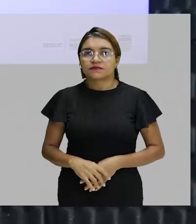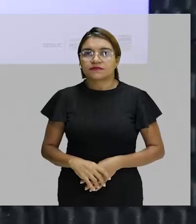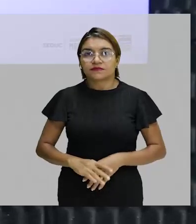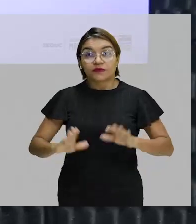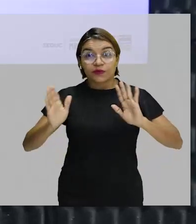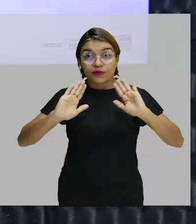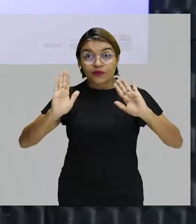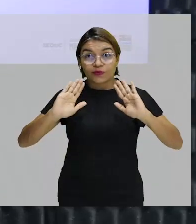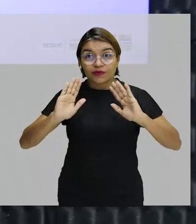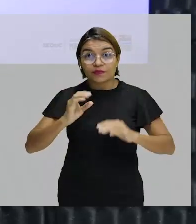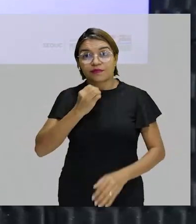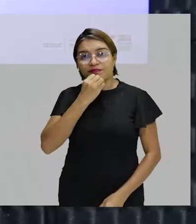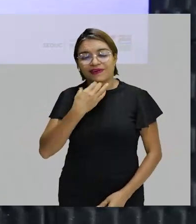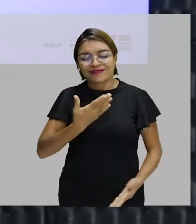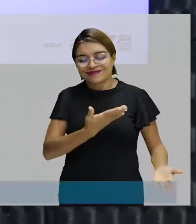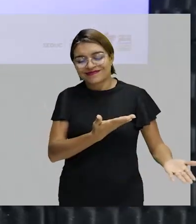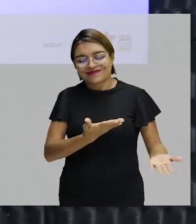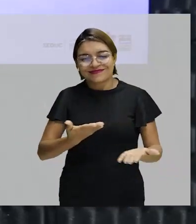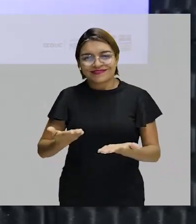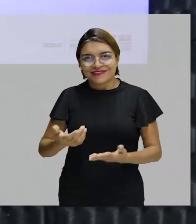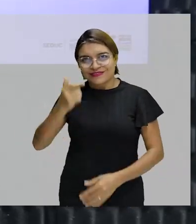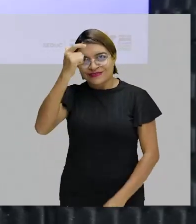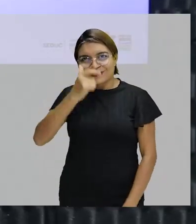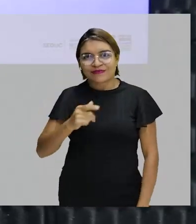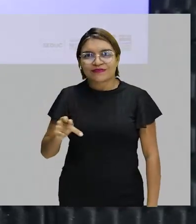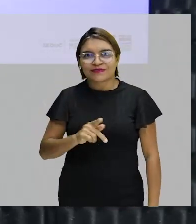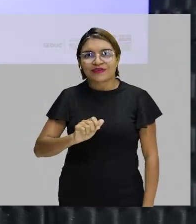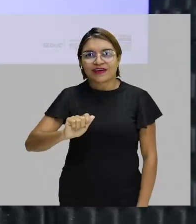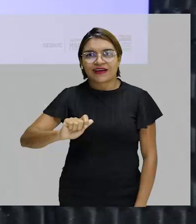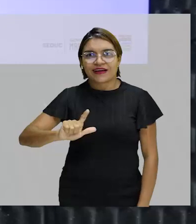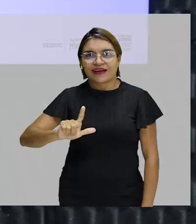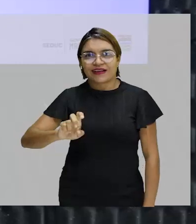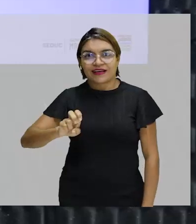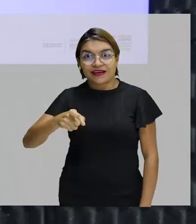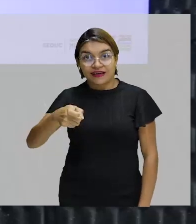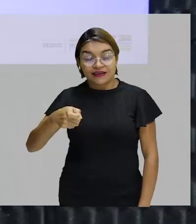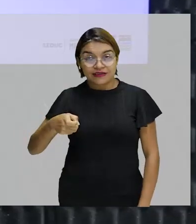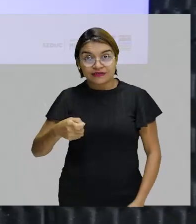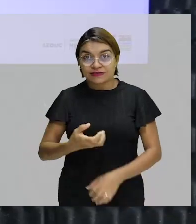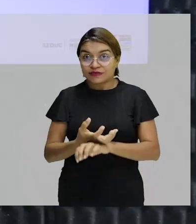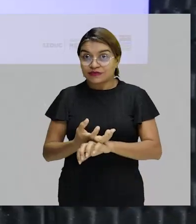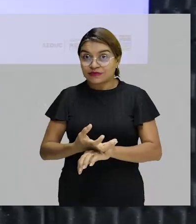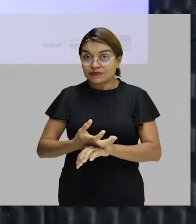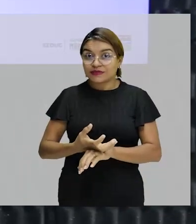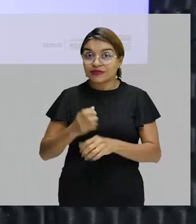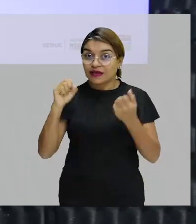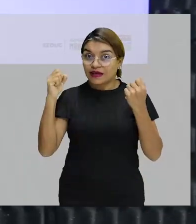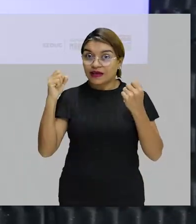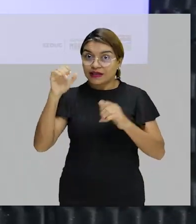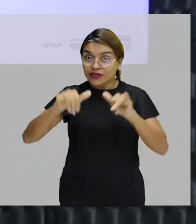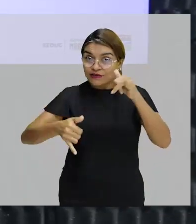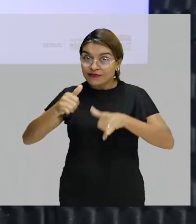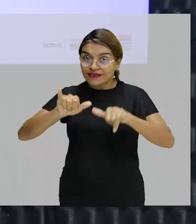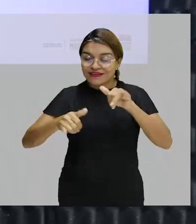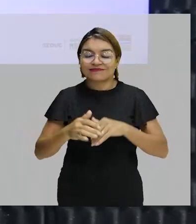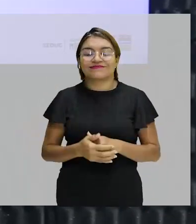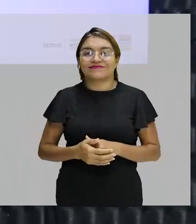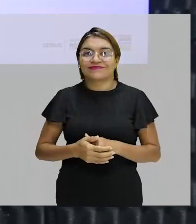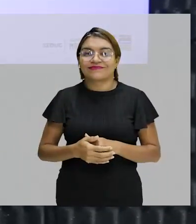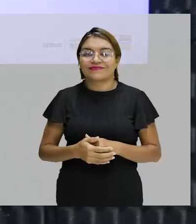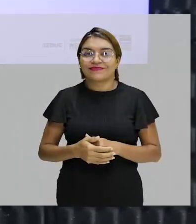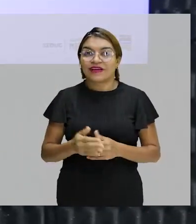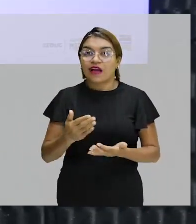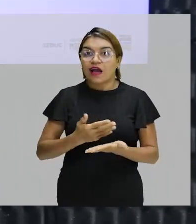Olá turma, sejam todos bem-vindos, professor Alex, disciplina química, mais uma aula do nosso projeto Fique em Casa